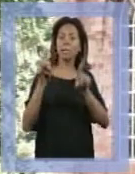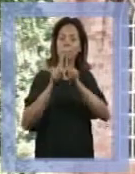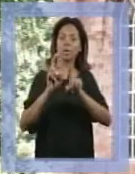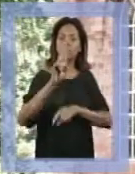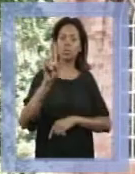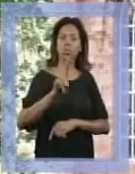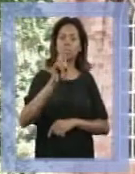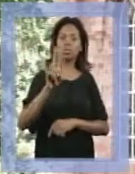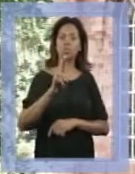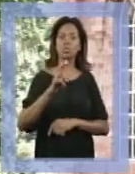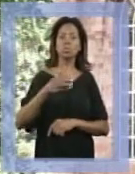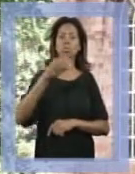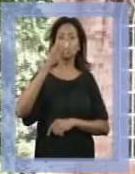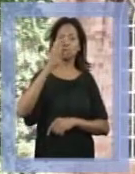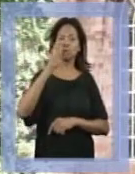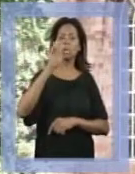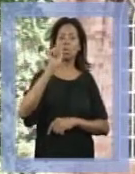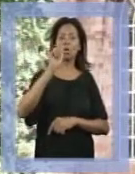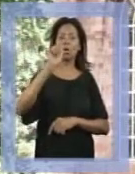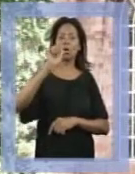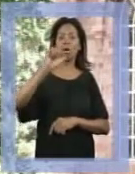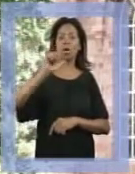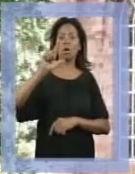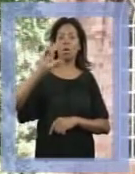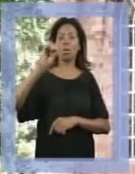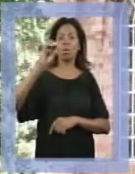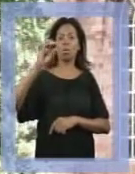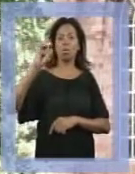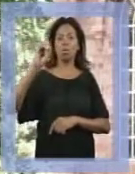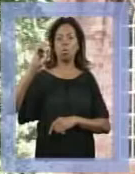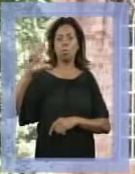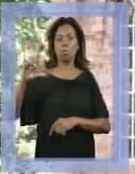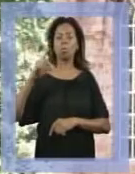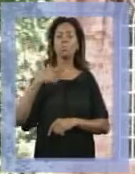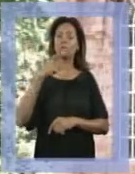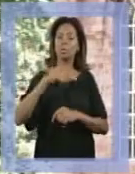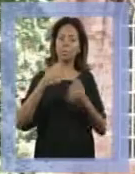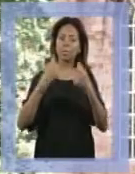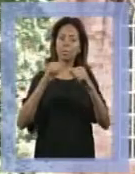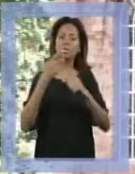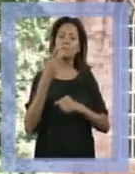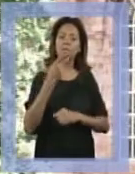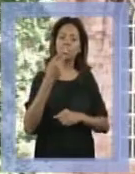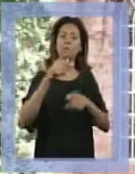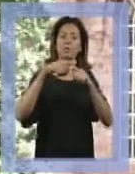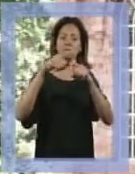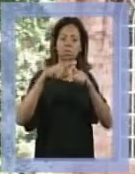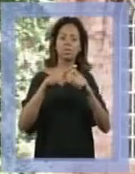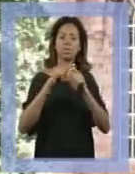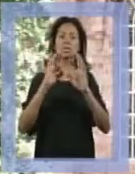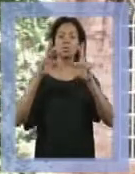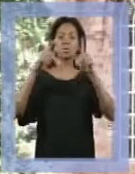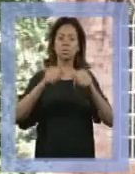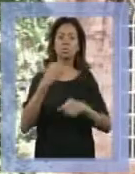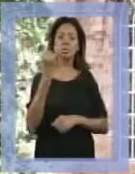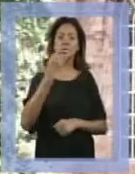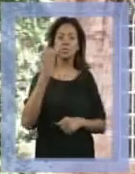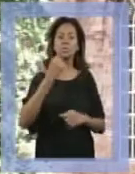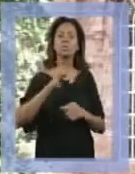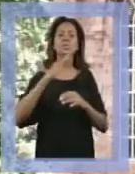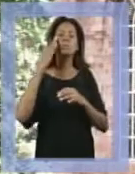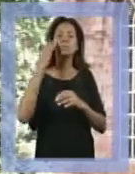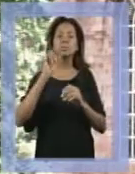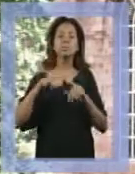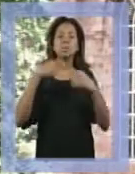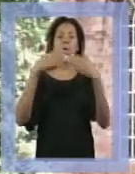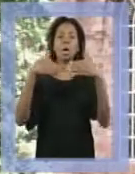o uso do álcool agrava a doença no fígado. Essa conversa também com o médico, se está ou não usando álcool, está ou não bebendo, é importante